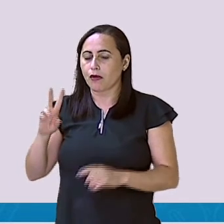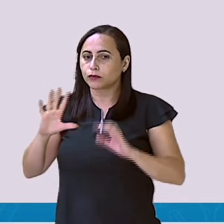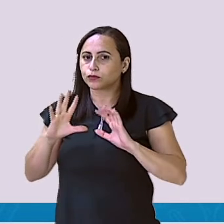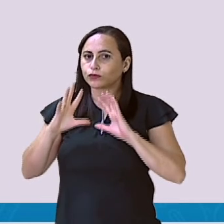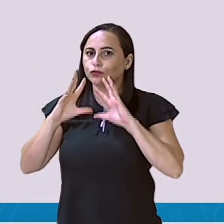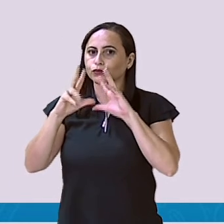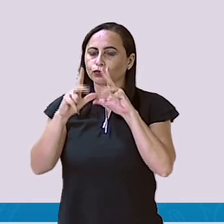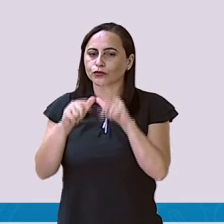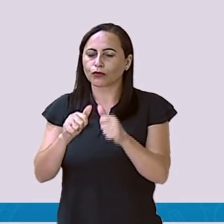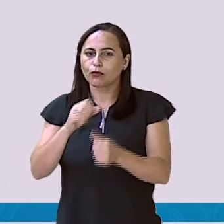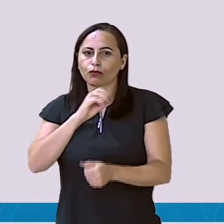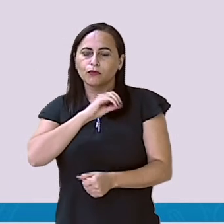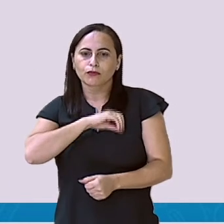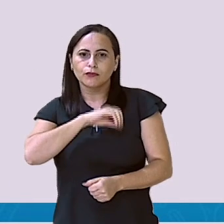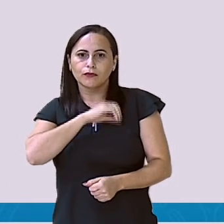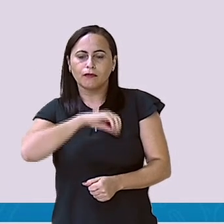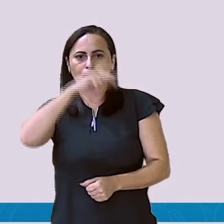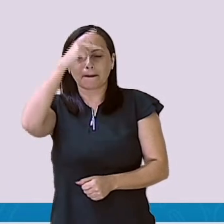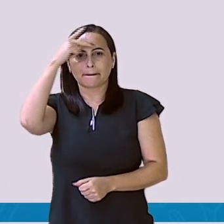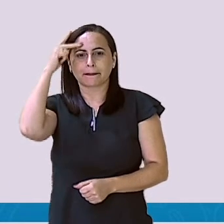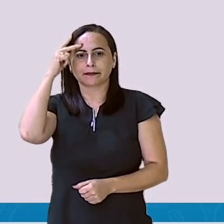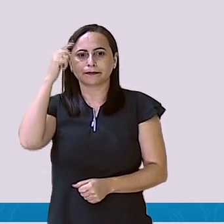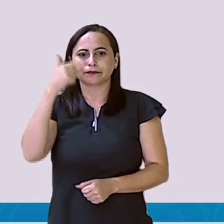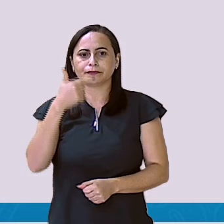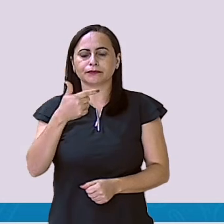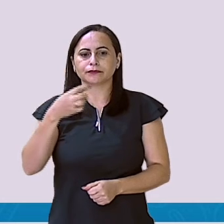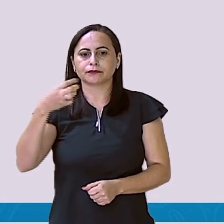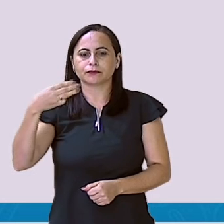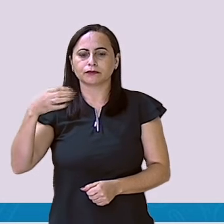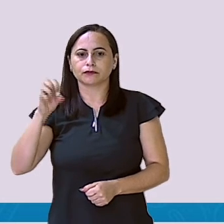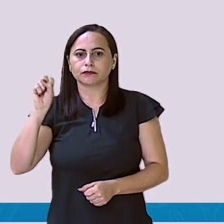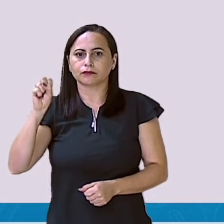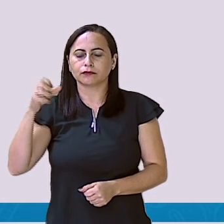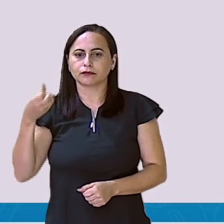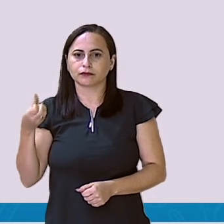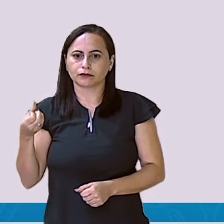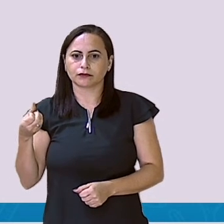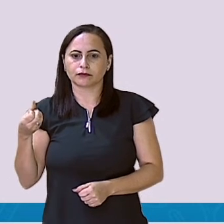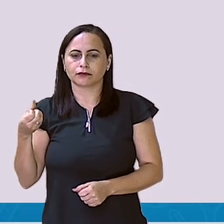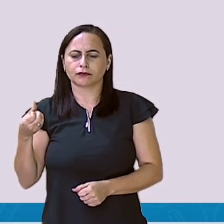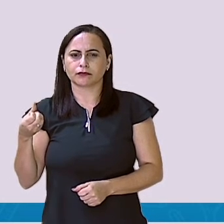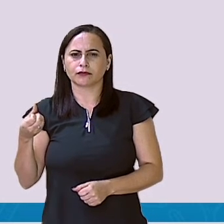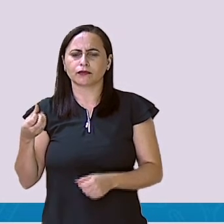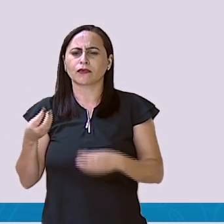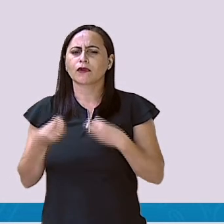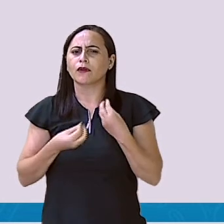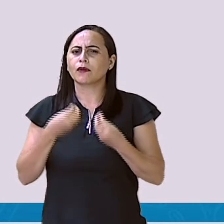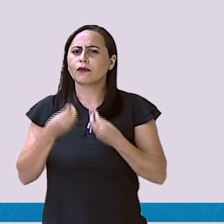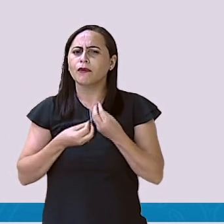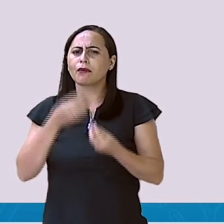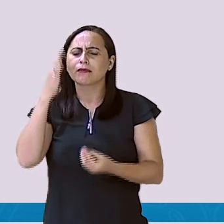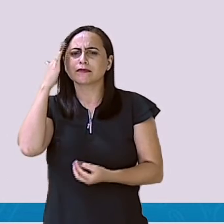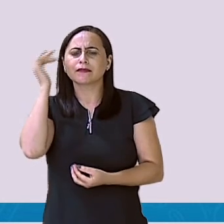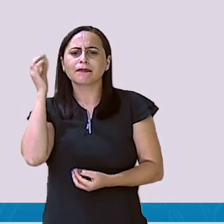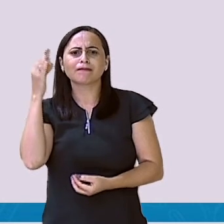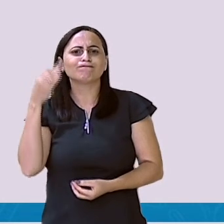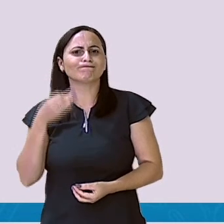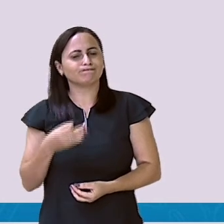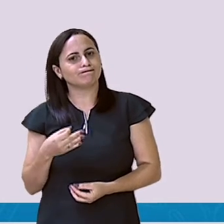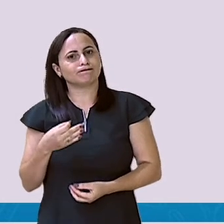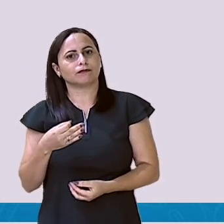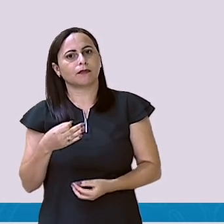total do salário desse funcionário é R$ 2.386,00. Mas como que eu sei que isso tá correto?